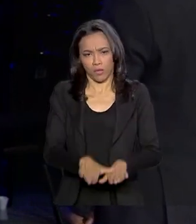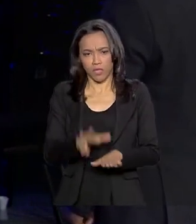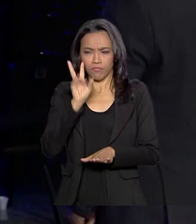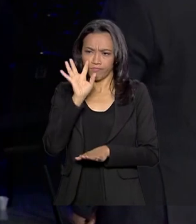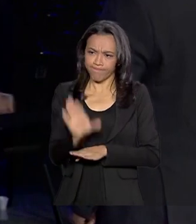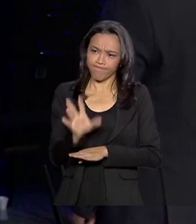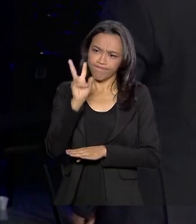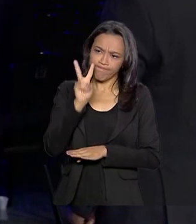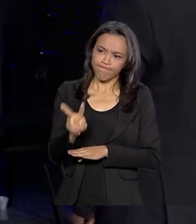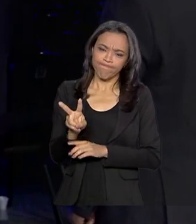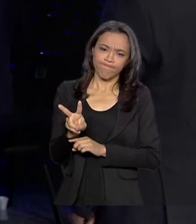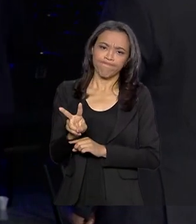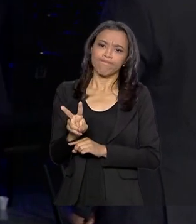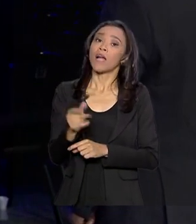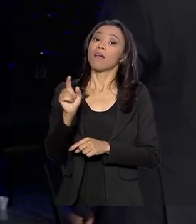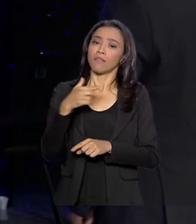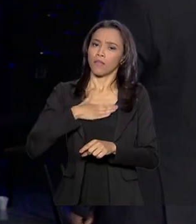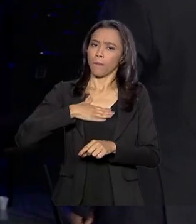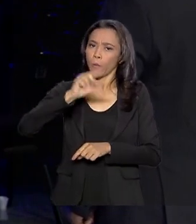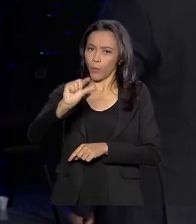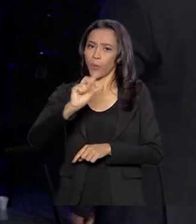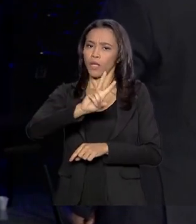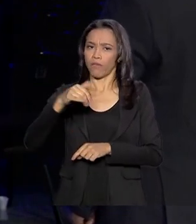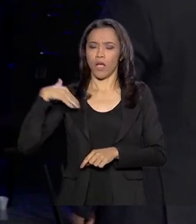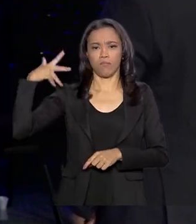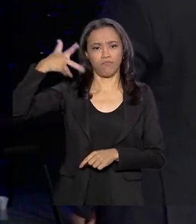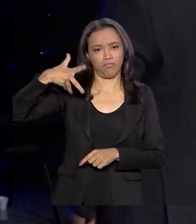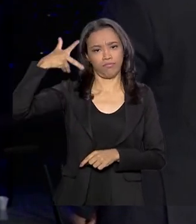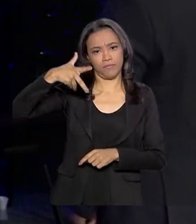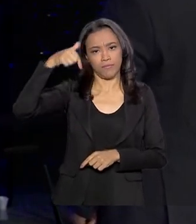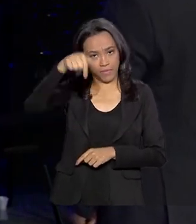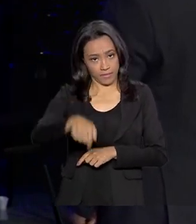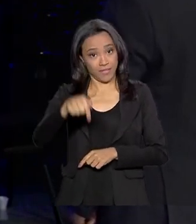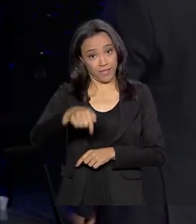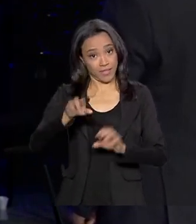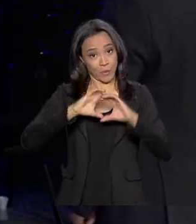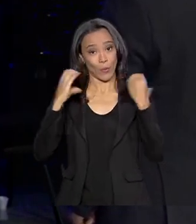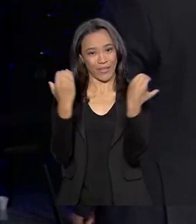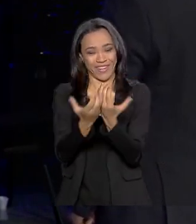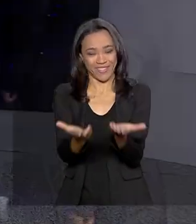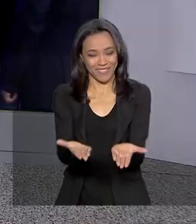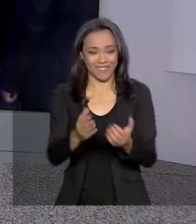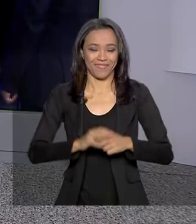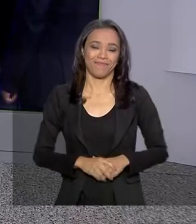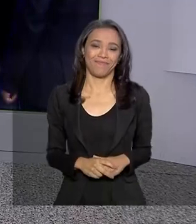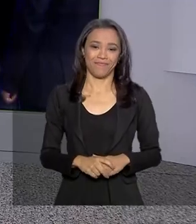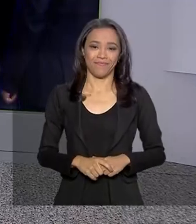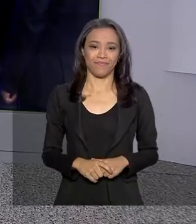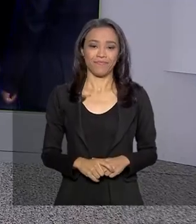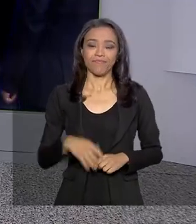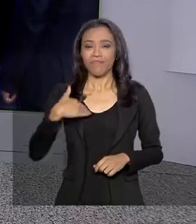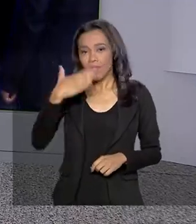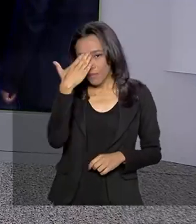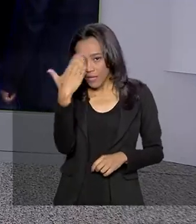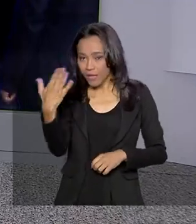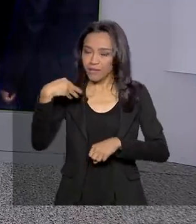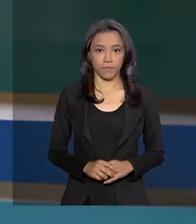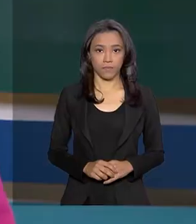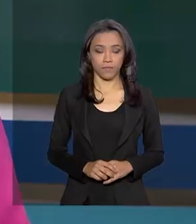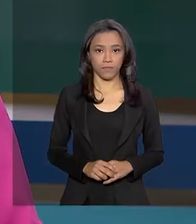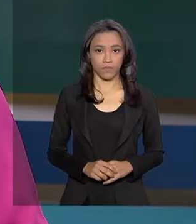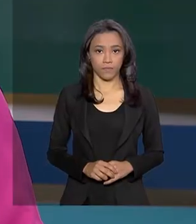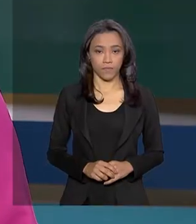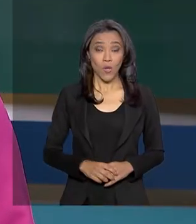esse evento. Daqui a pouquinho o presidente Jair Bolsonaro fala no Congresso Aço Brasil 2019. Obrigada, Dani, pelas suas informações.